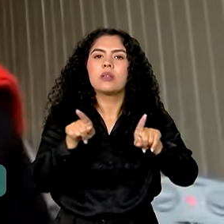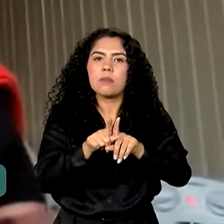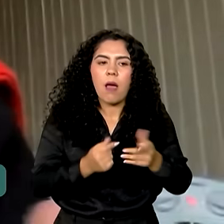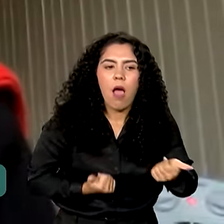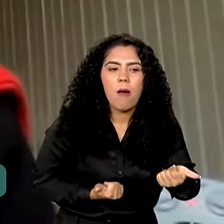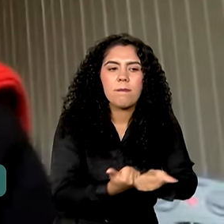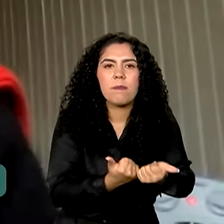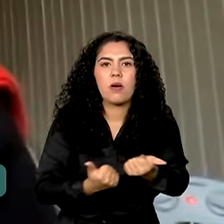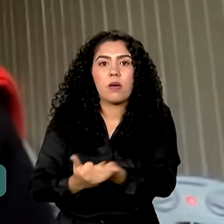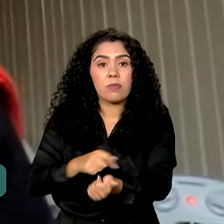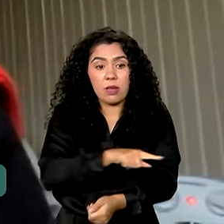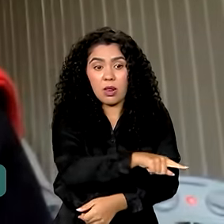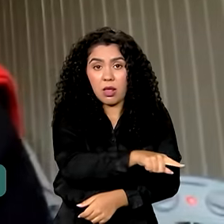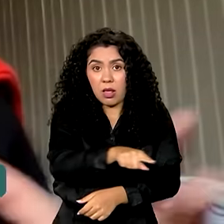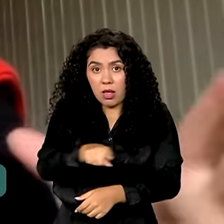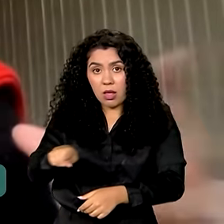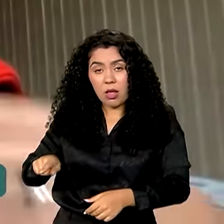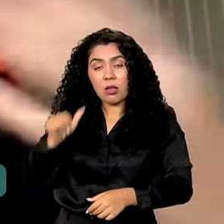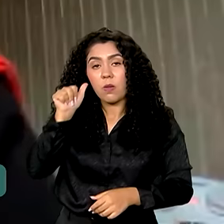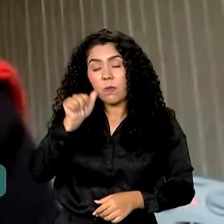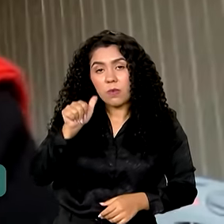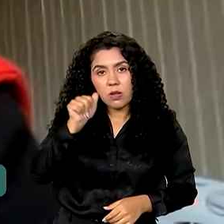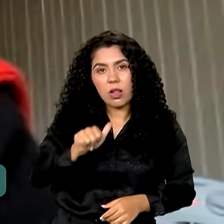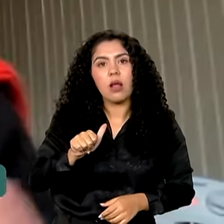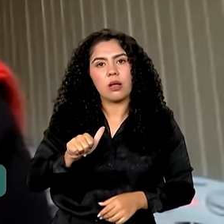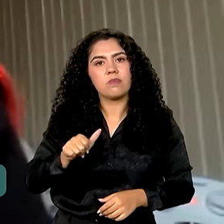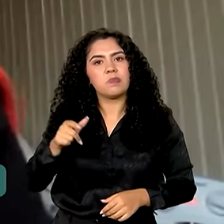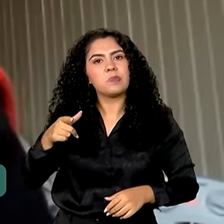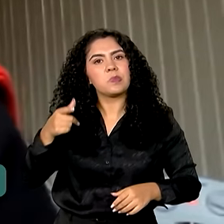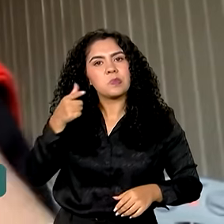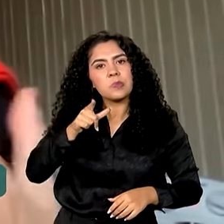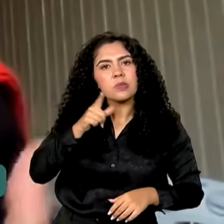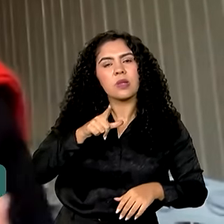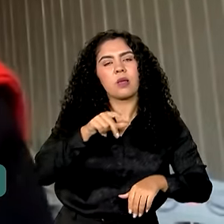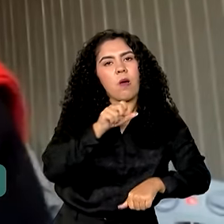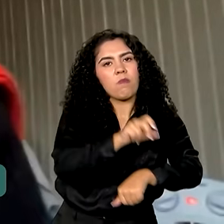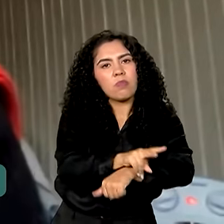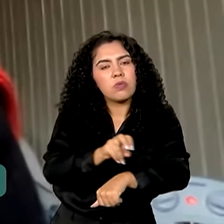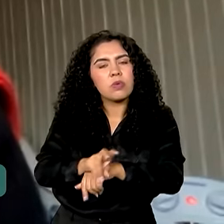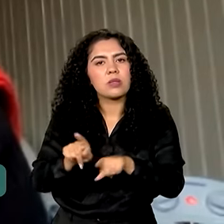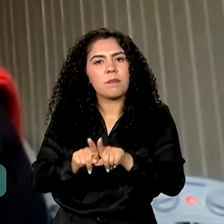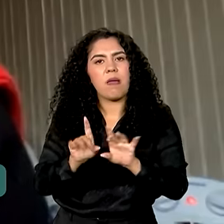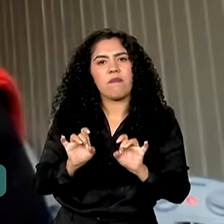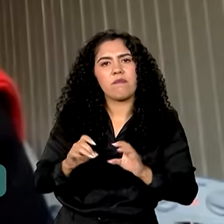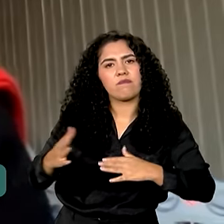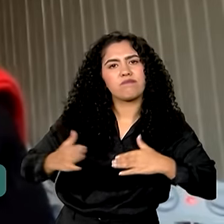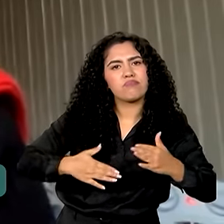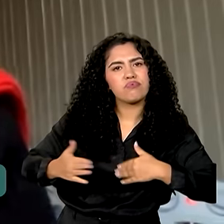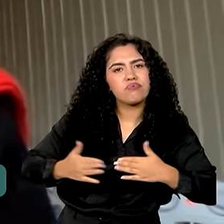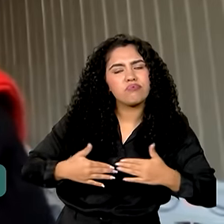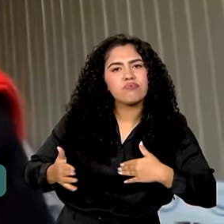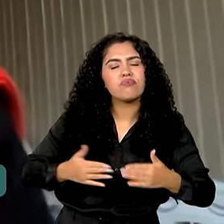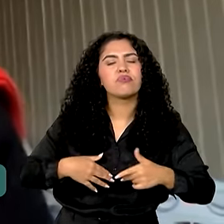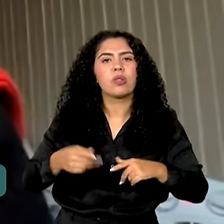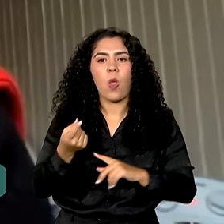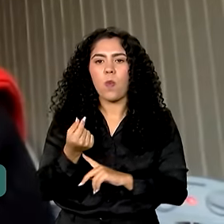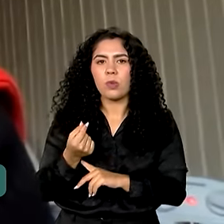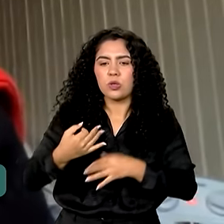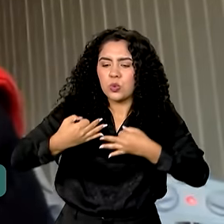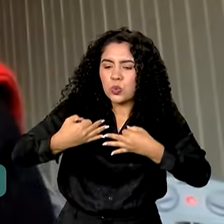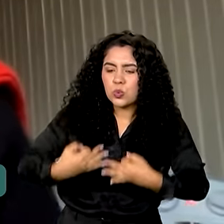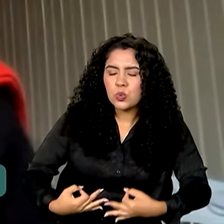possam coletivamente se inserir no mercado, vender sua produção, ter um preço justo,